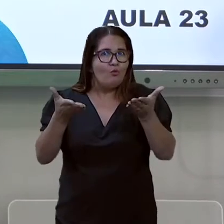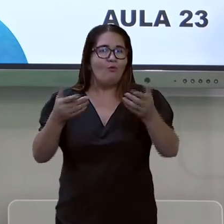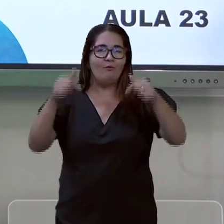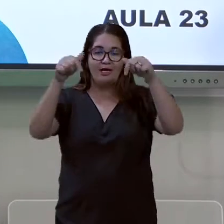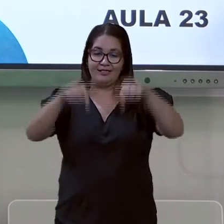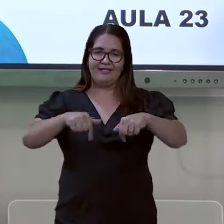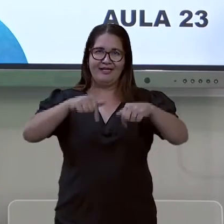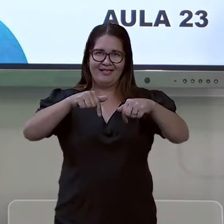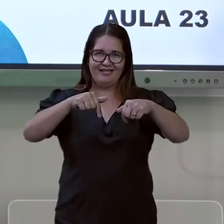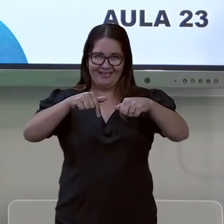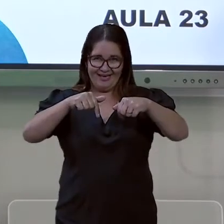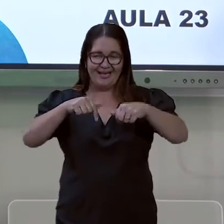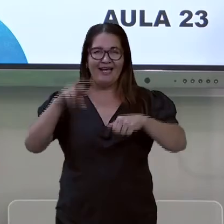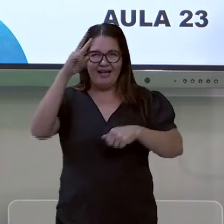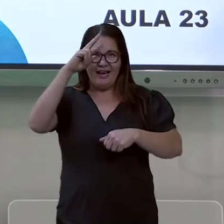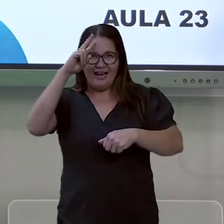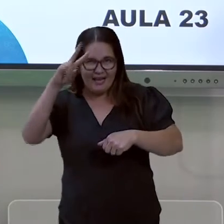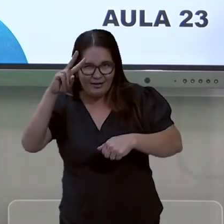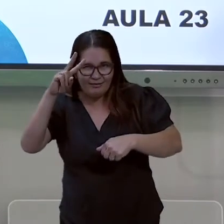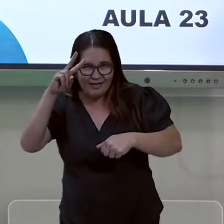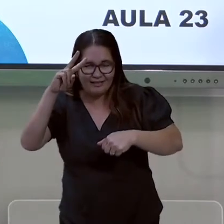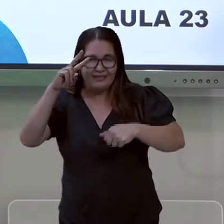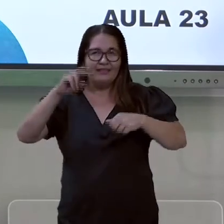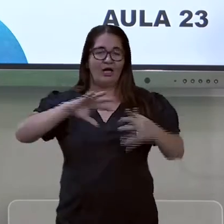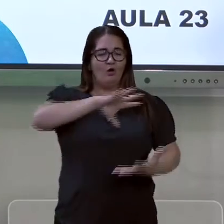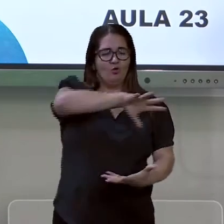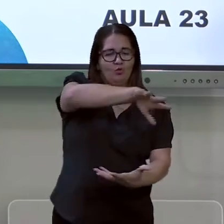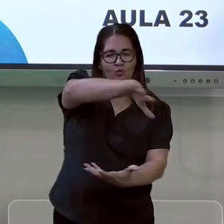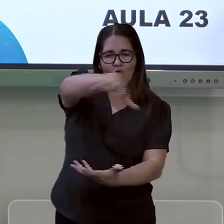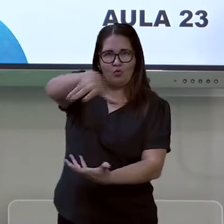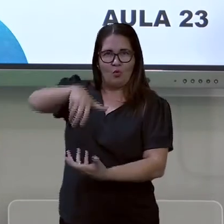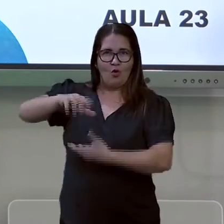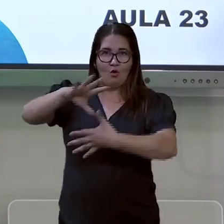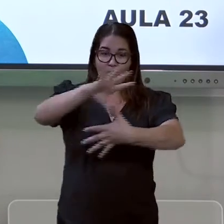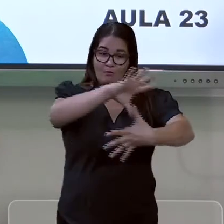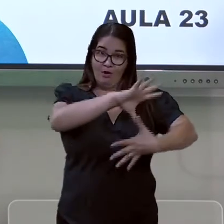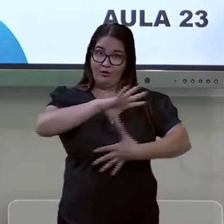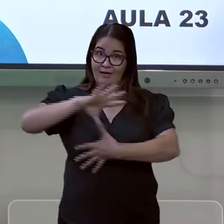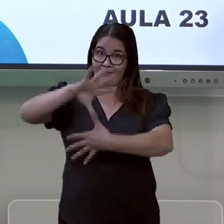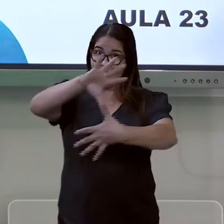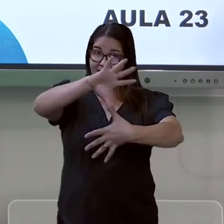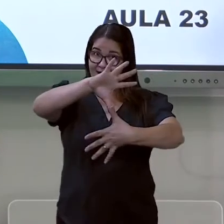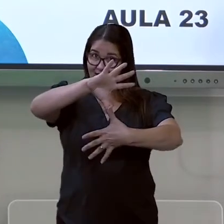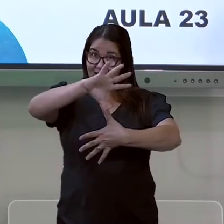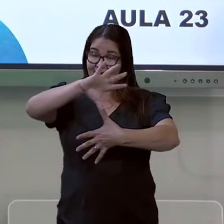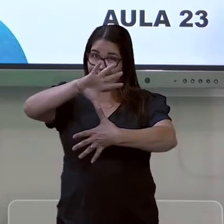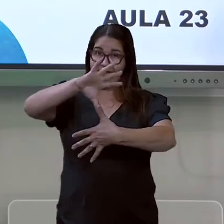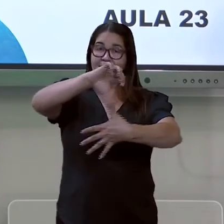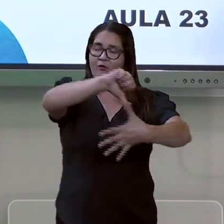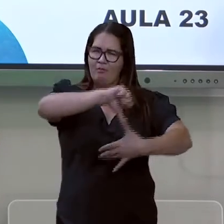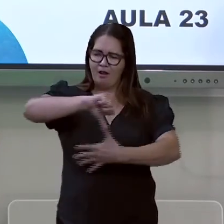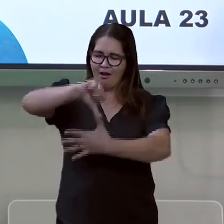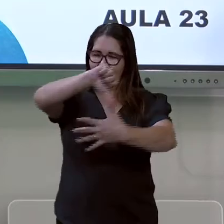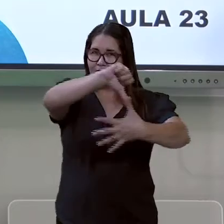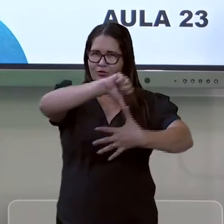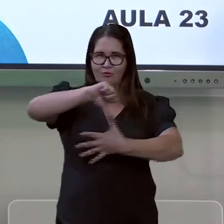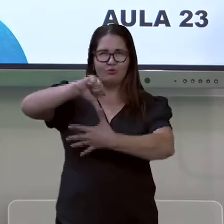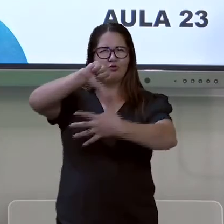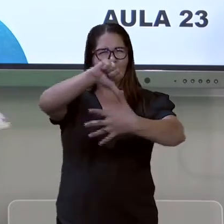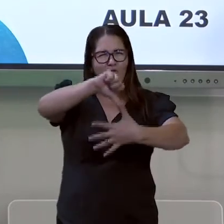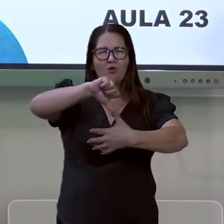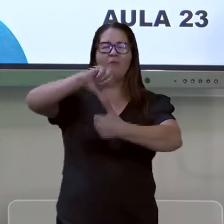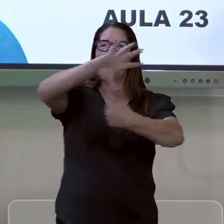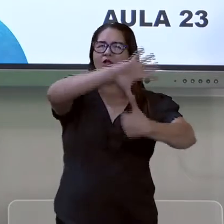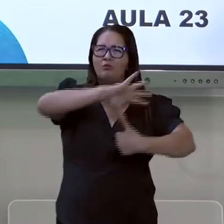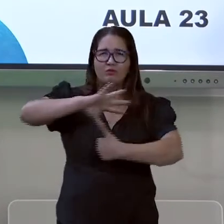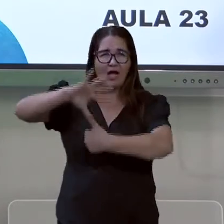Copa América. Mas aí ficou uma dúvida aí. Vamos lá. Copa América, professor. Temos a América do Sul, a América